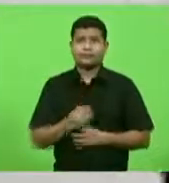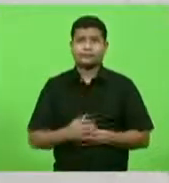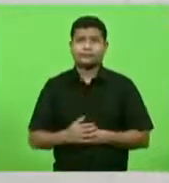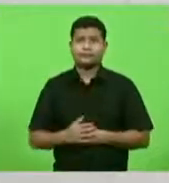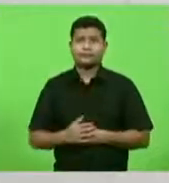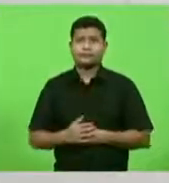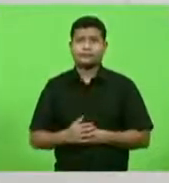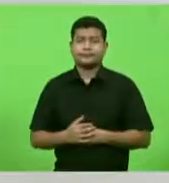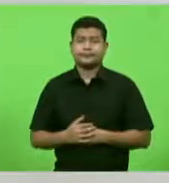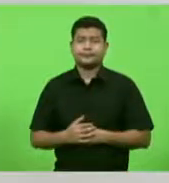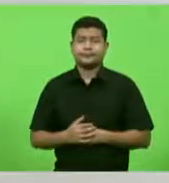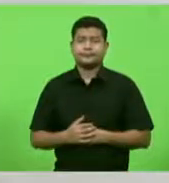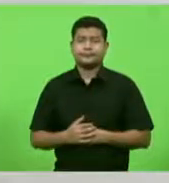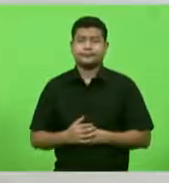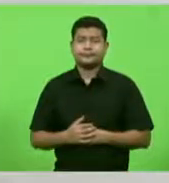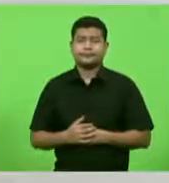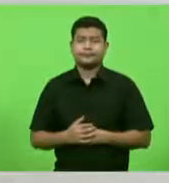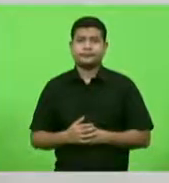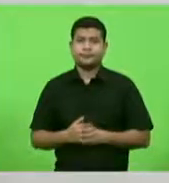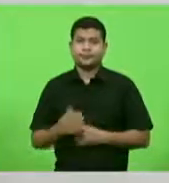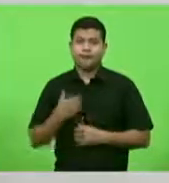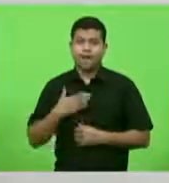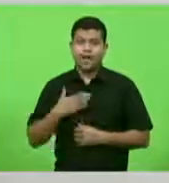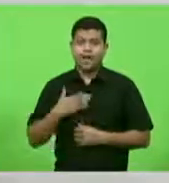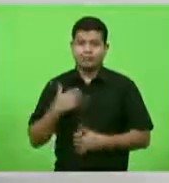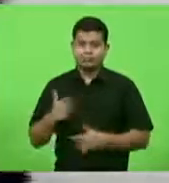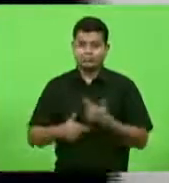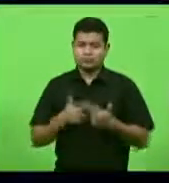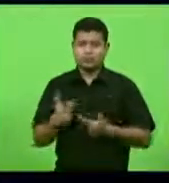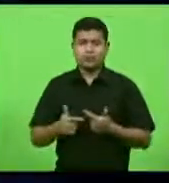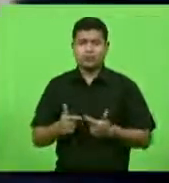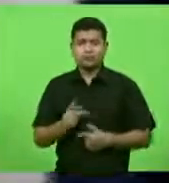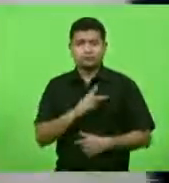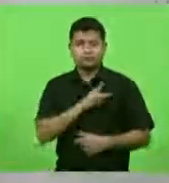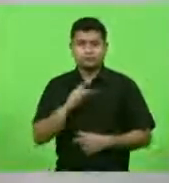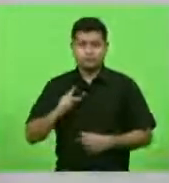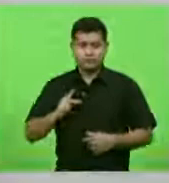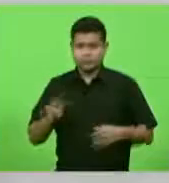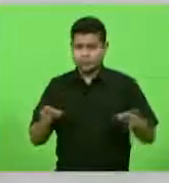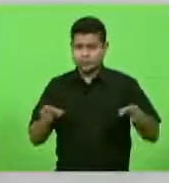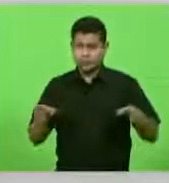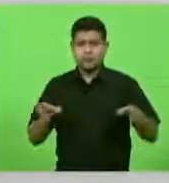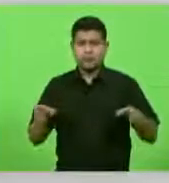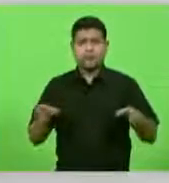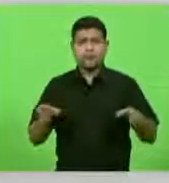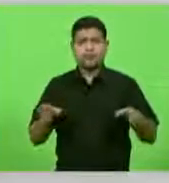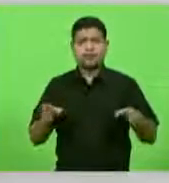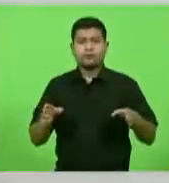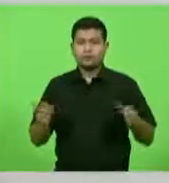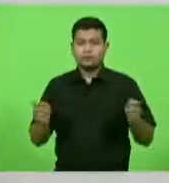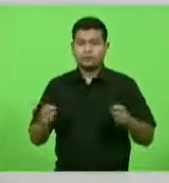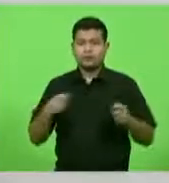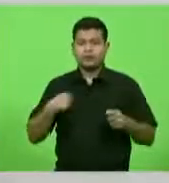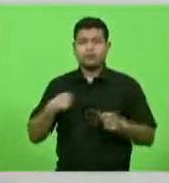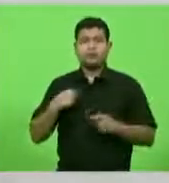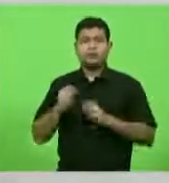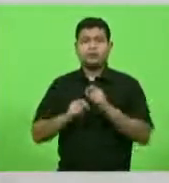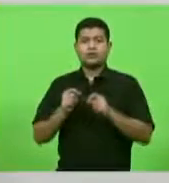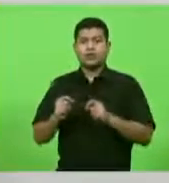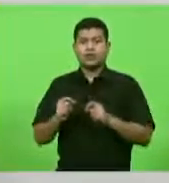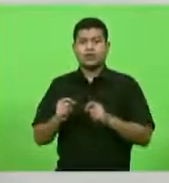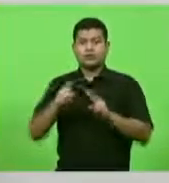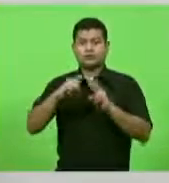durante a minha vida pública tive a oportunidade de governar a minha cidade de Sombrio por dois